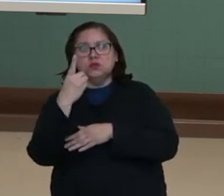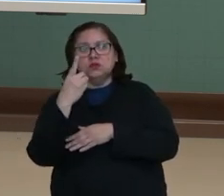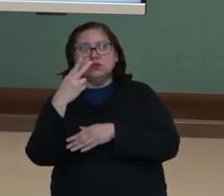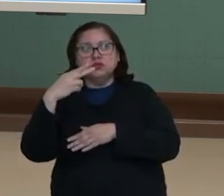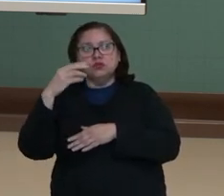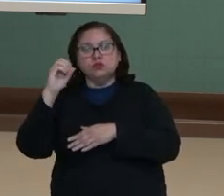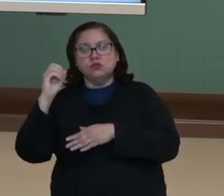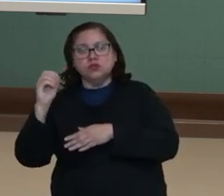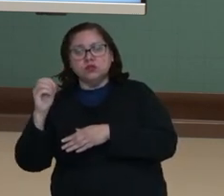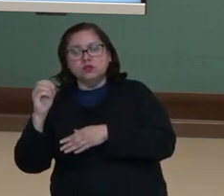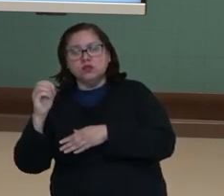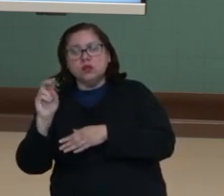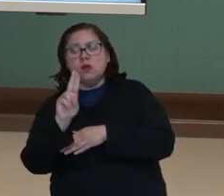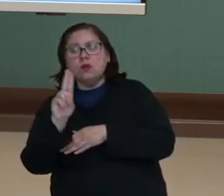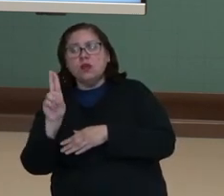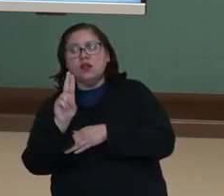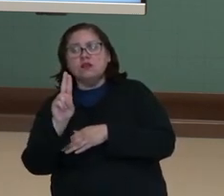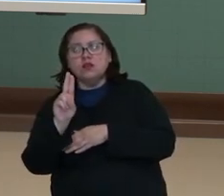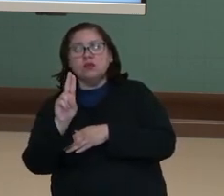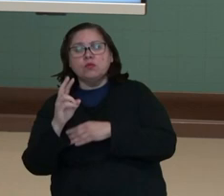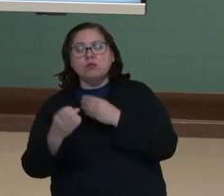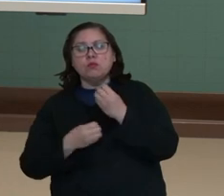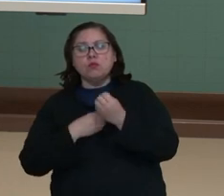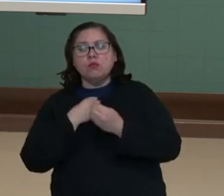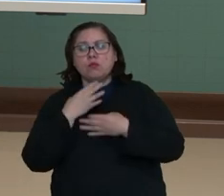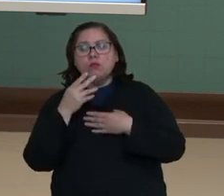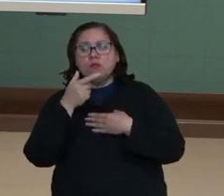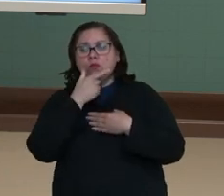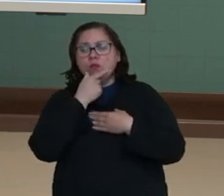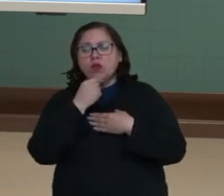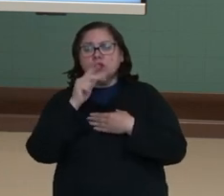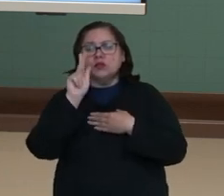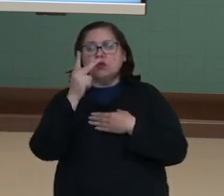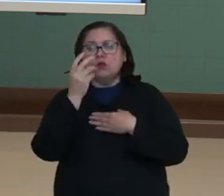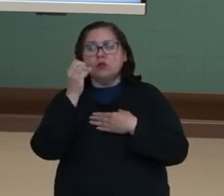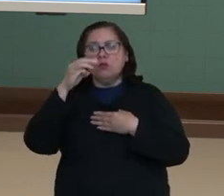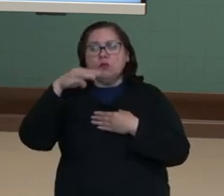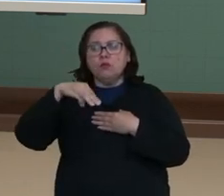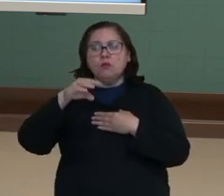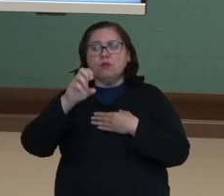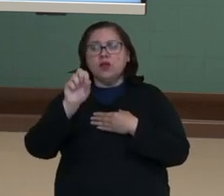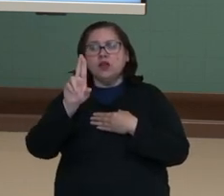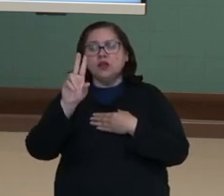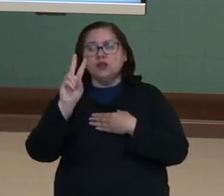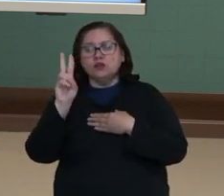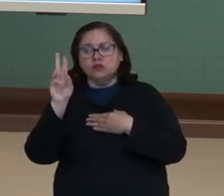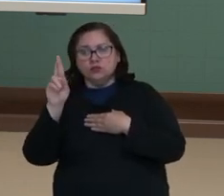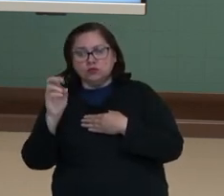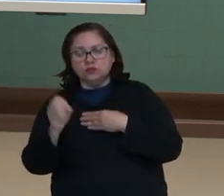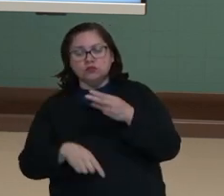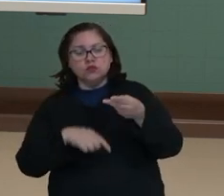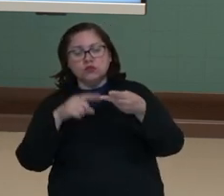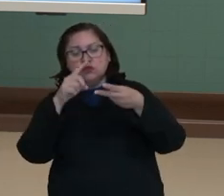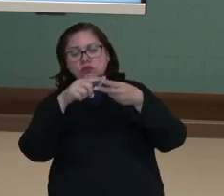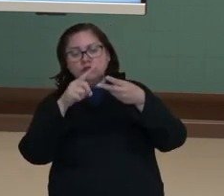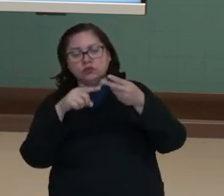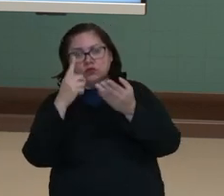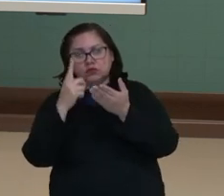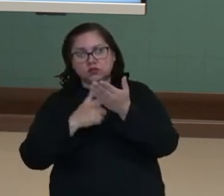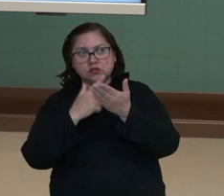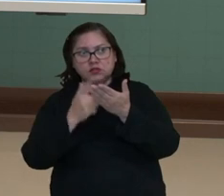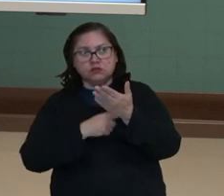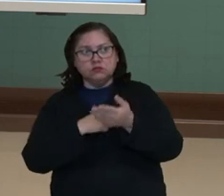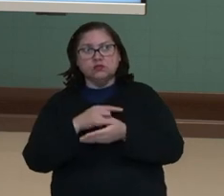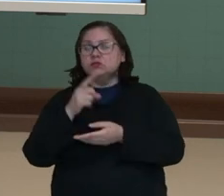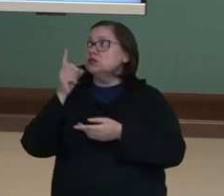homérico, vem da palavra homero, do poeta homero, que teria escrito, então, os dois livros, Ilíada e Odisseia, que narram